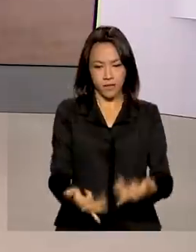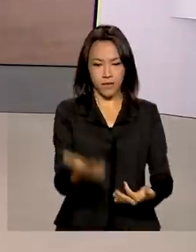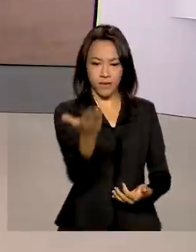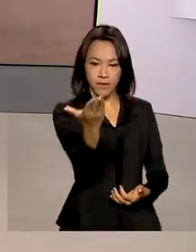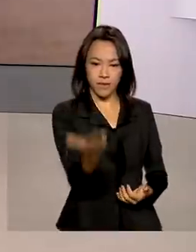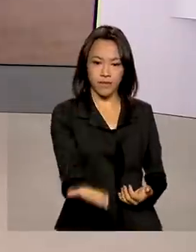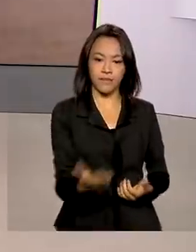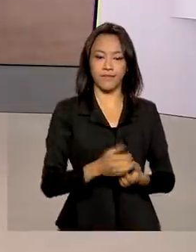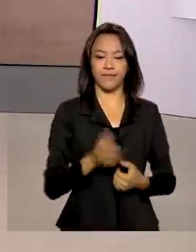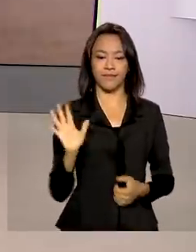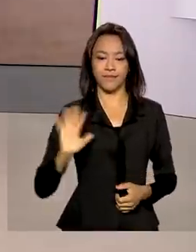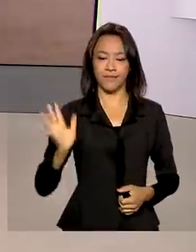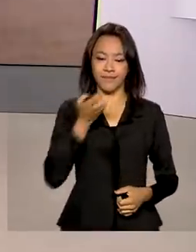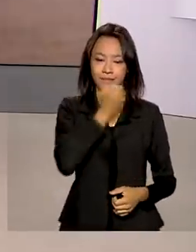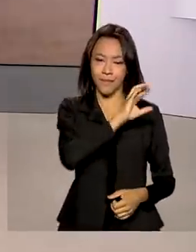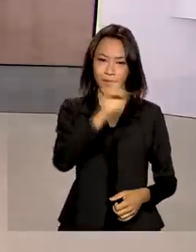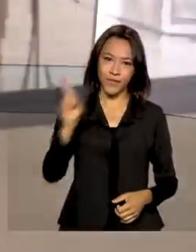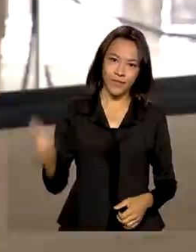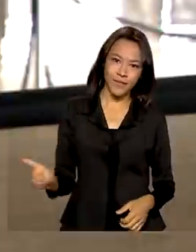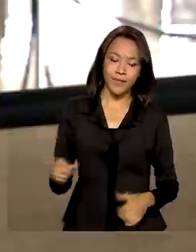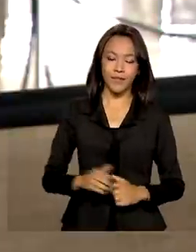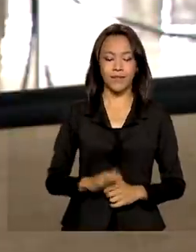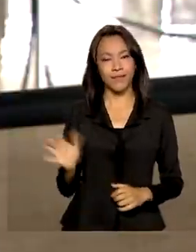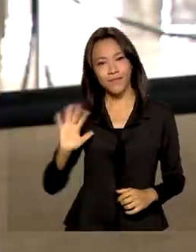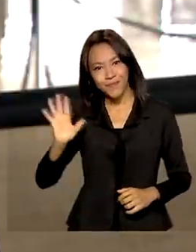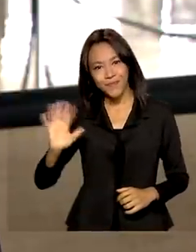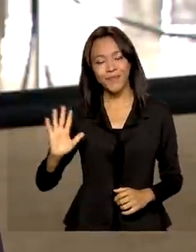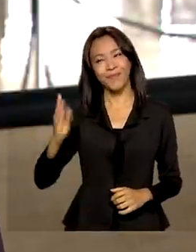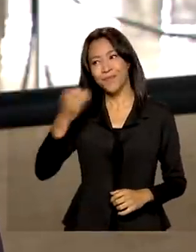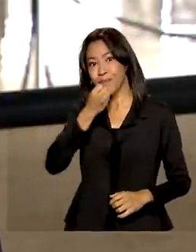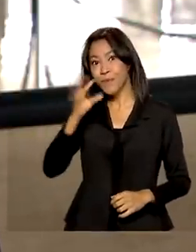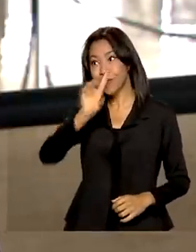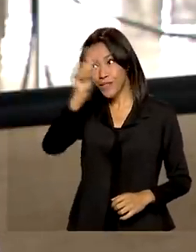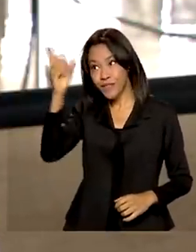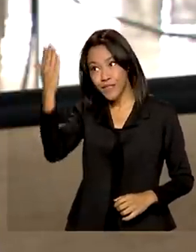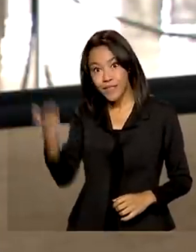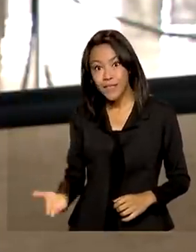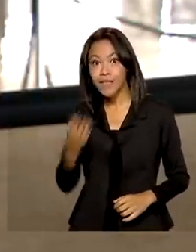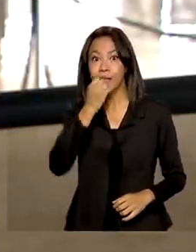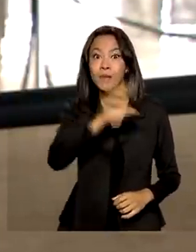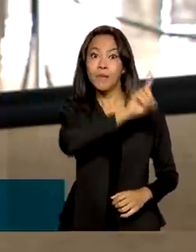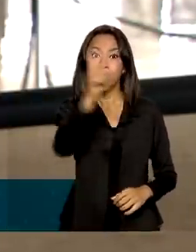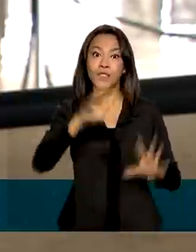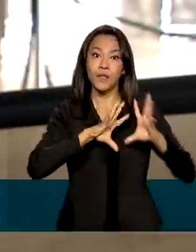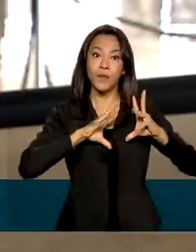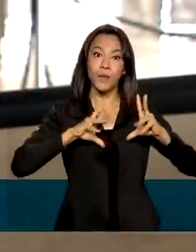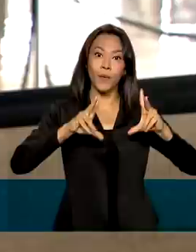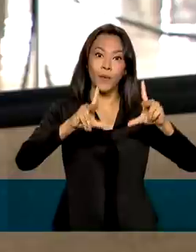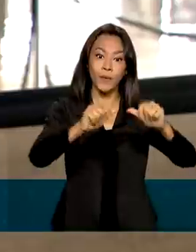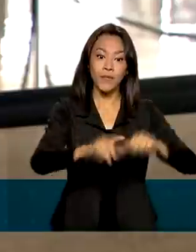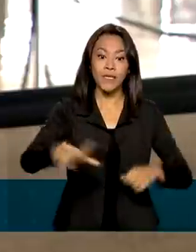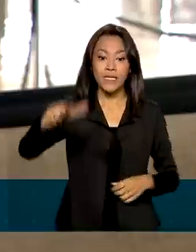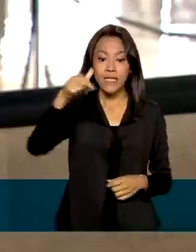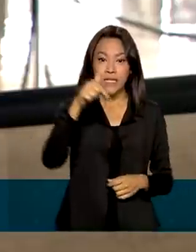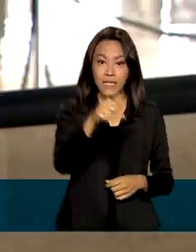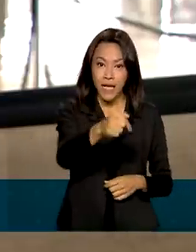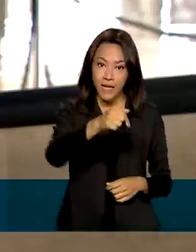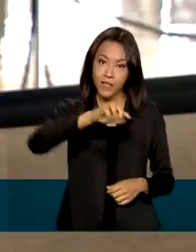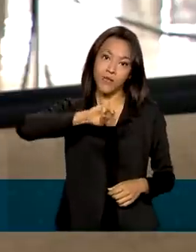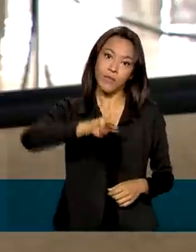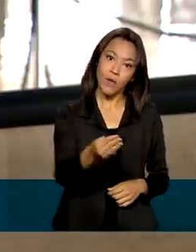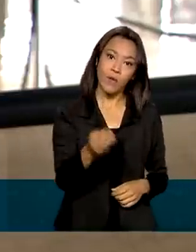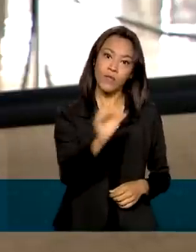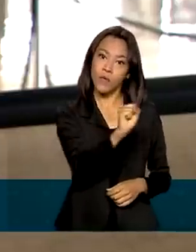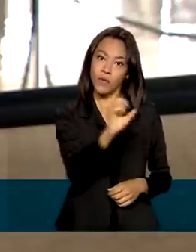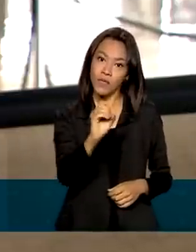Glauco. Bom dia. Olá, Luciana. Bom dia para você e bom dia a todos. Olha, são 7,8 milhões de doses